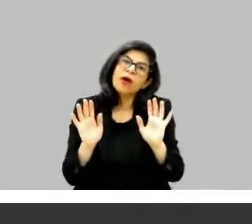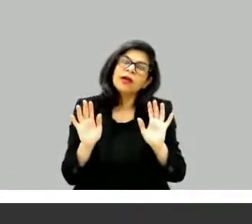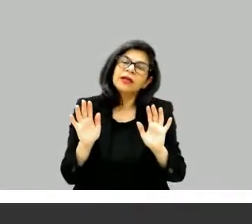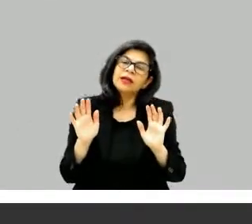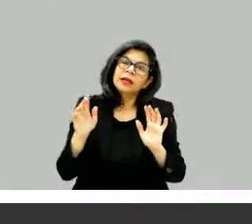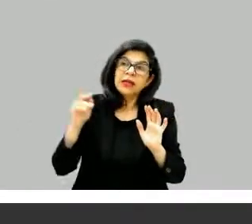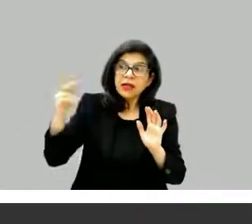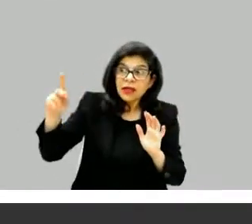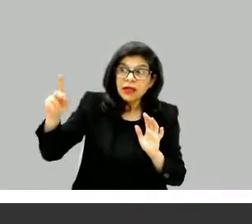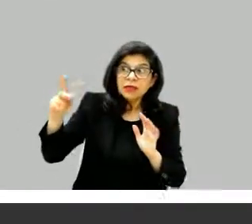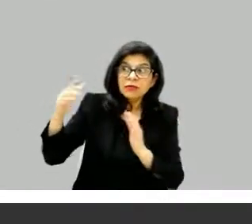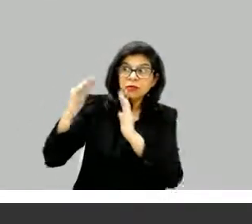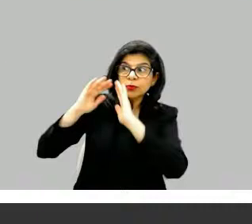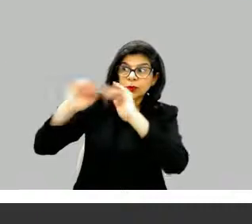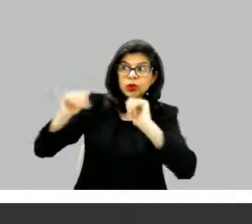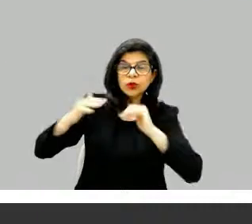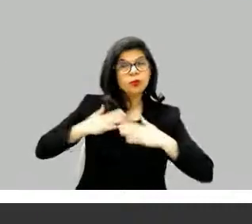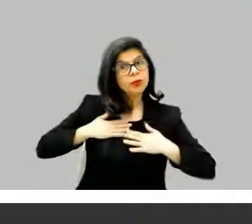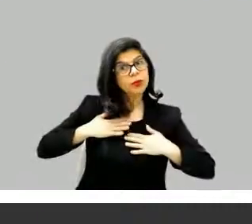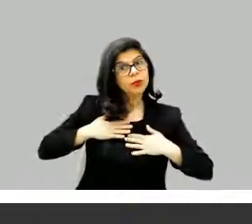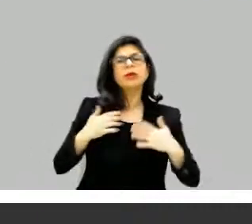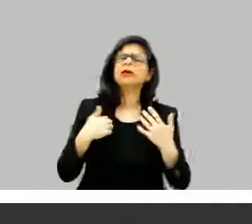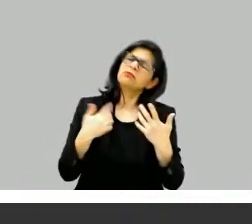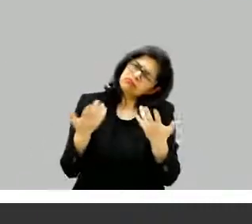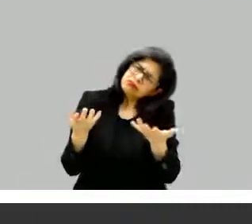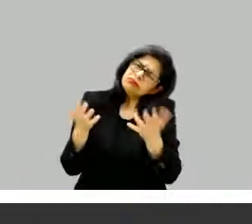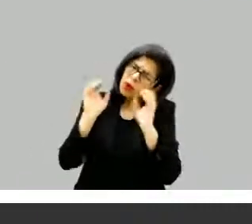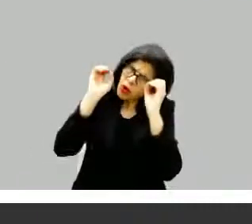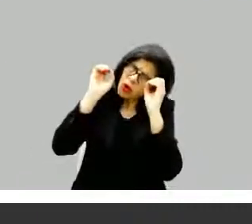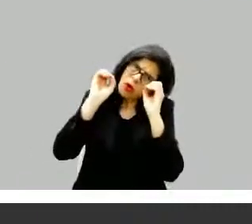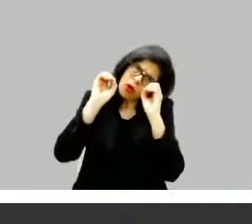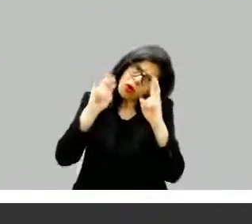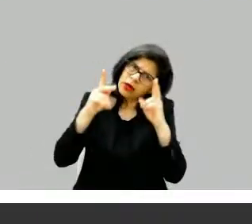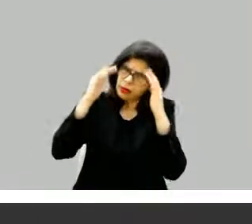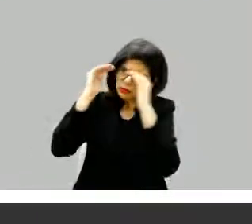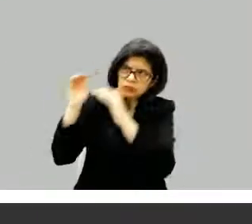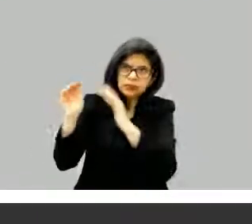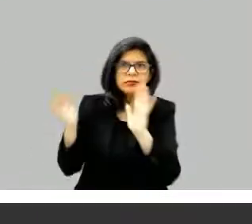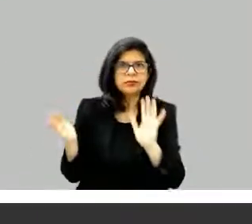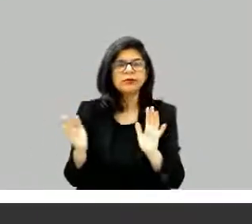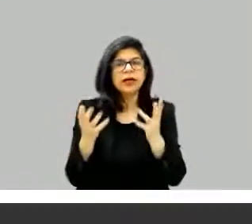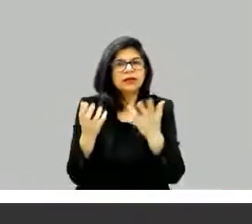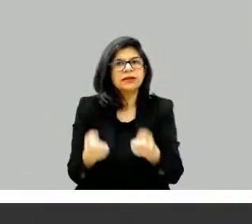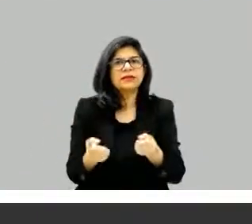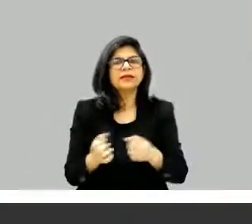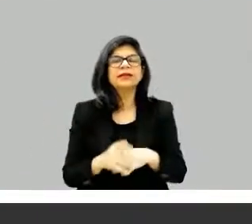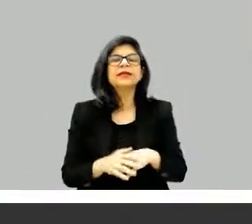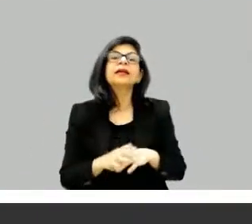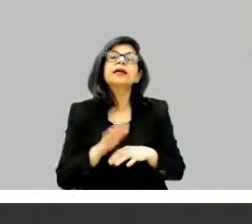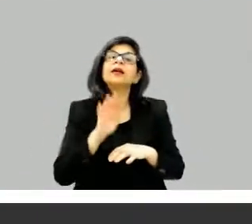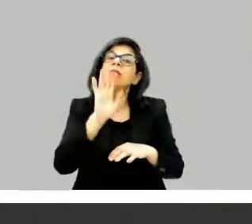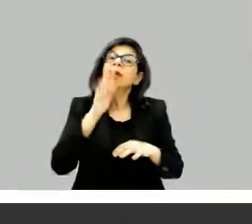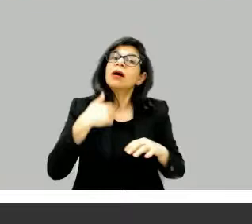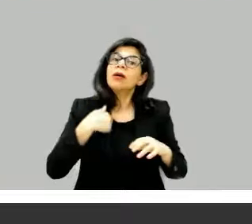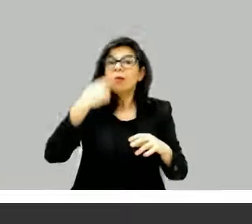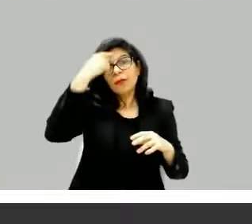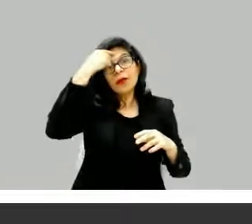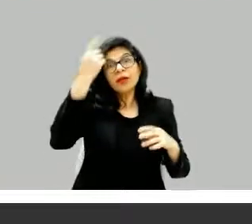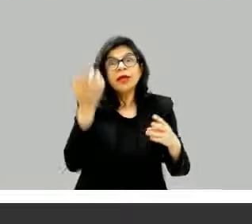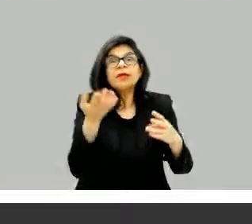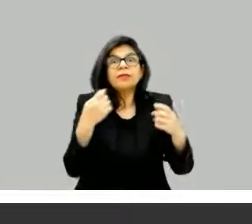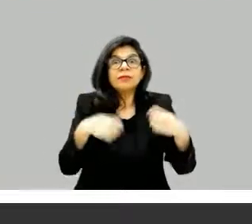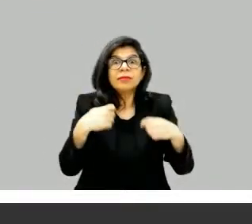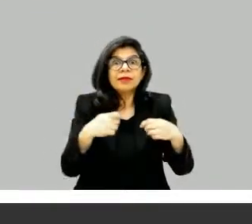você precisa ter uma força nas cenas e cada cena precisa de alguma